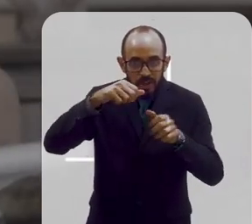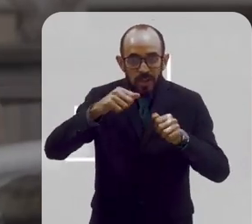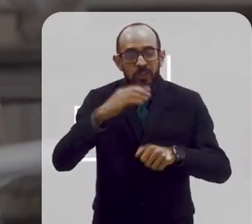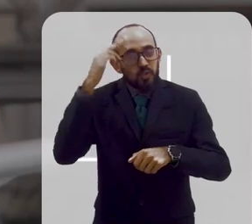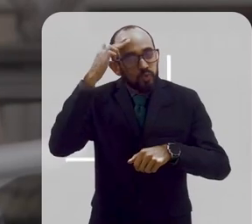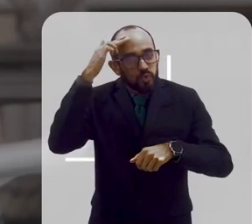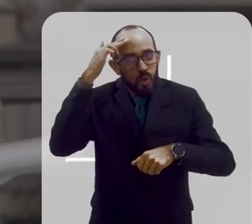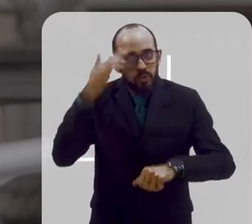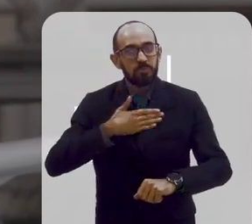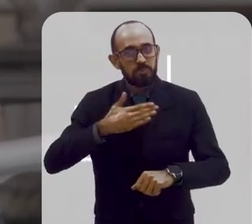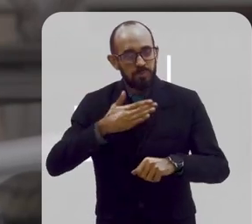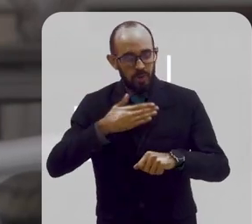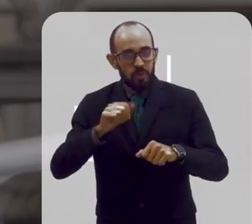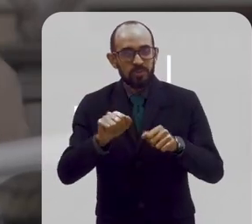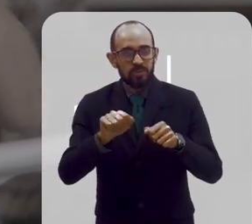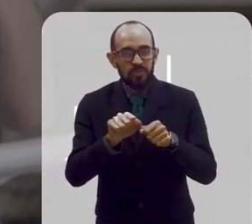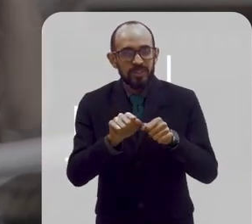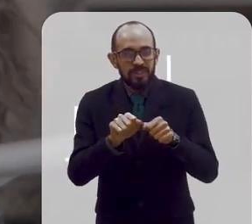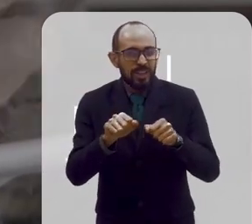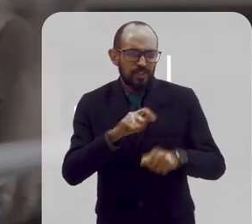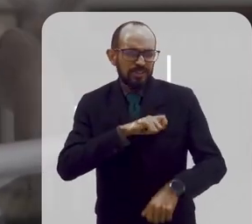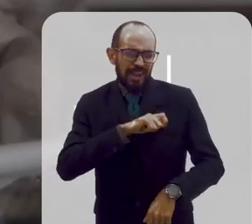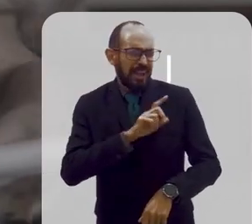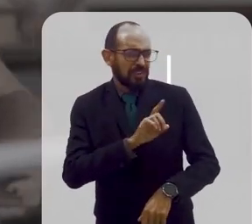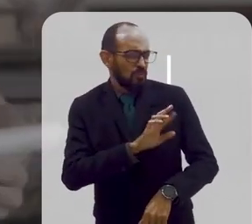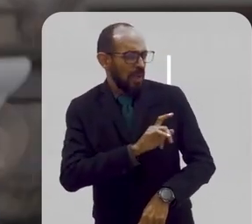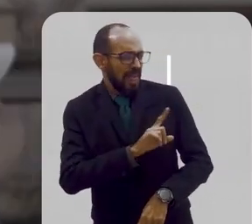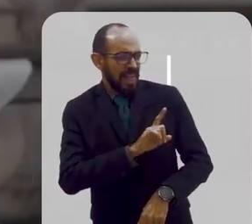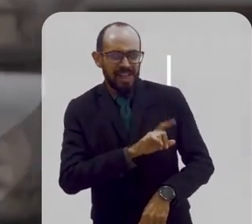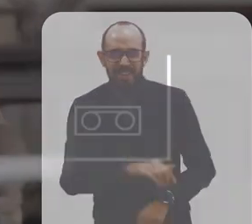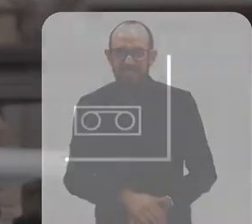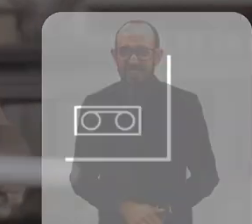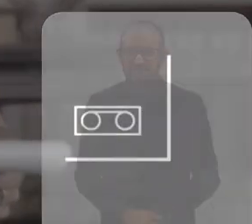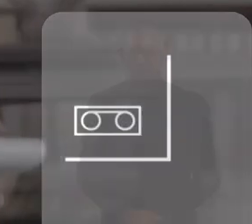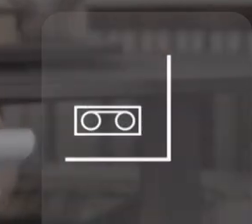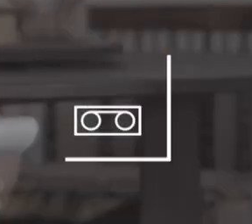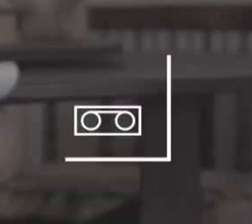Eu tenho um sonho antes de morrer que é ser performance de Zé Gotinho. Sem sacanagem.